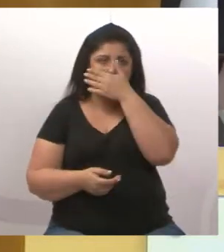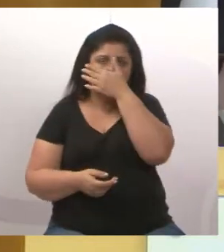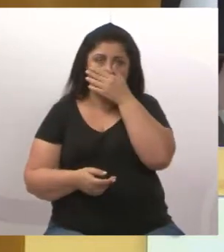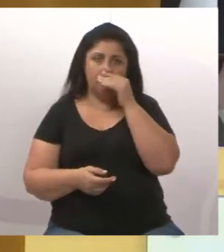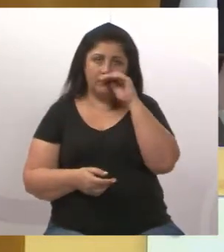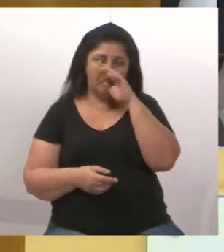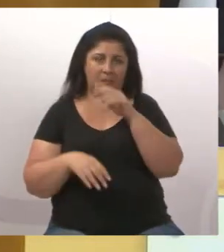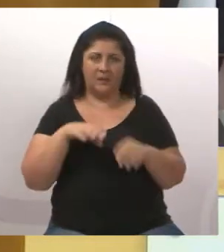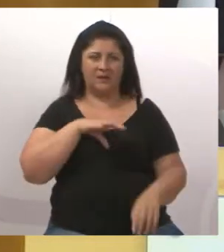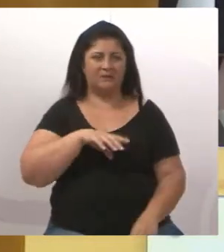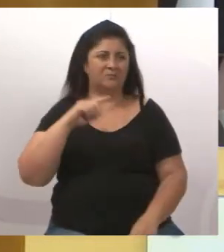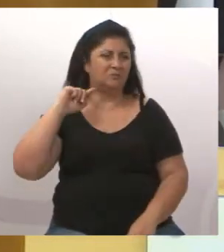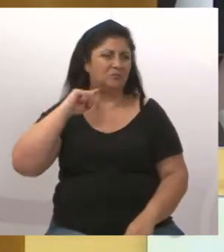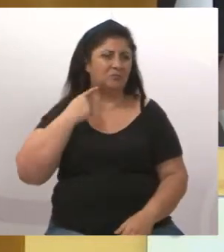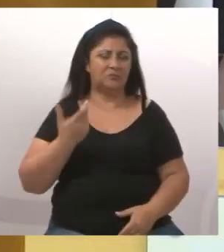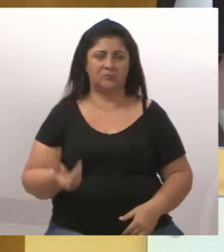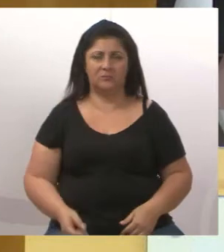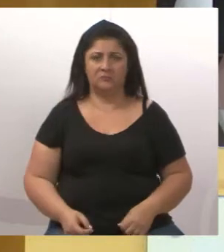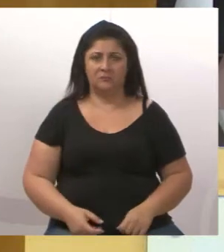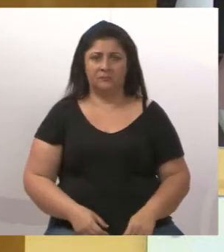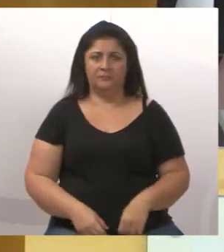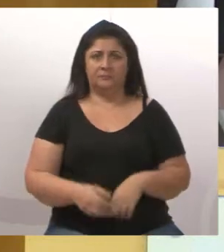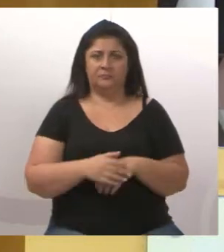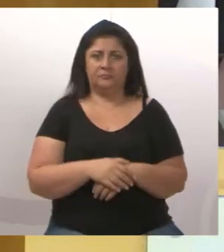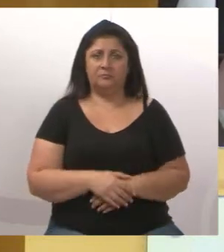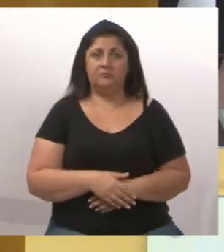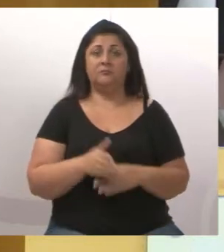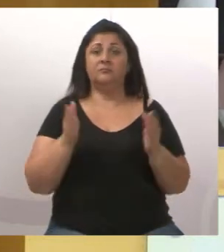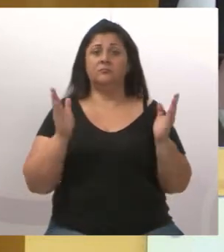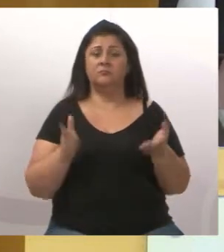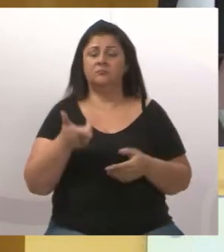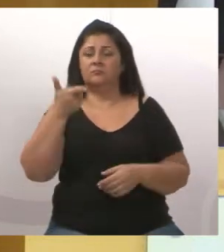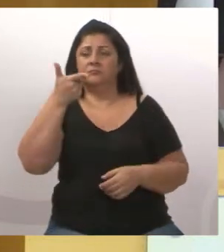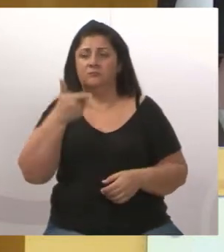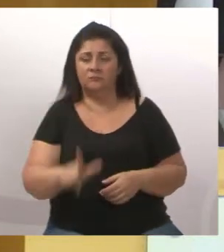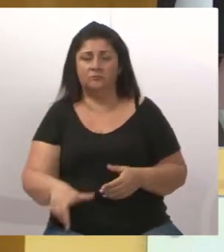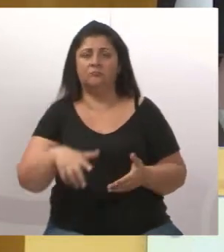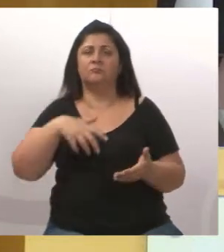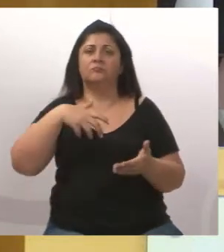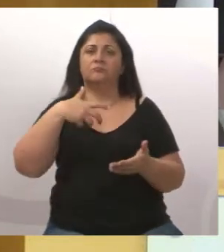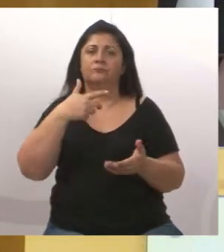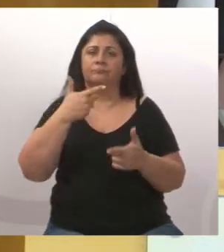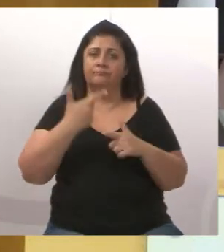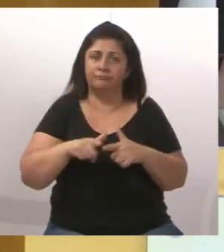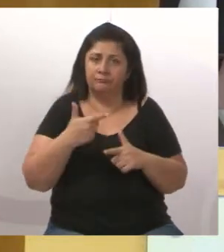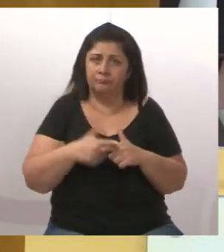Uma cidade suja. Você perceba que agora estamos enfrentando o problema novamente com o ambiental?